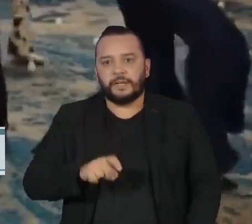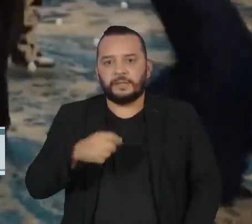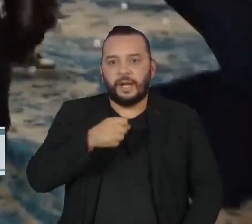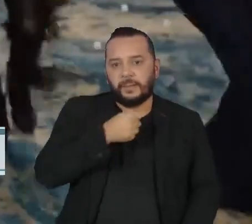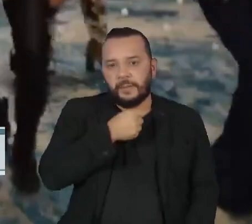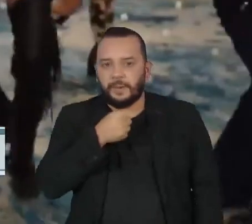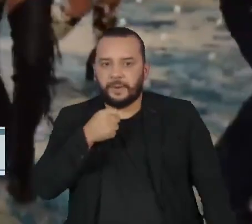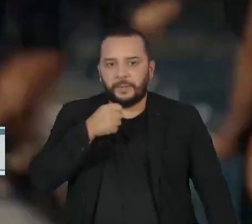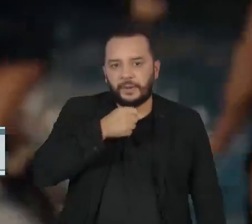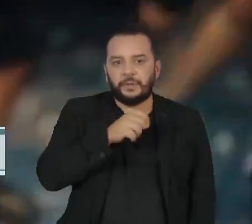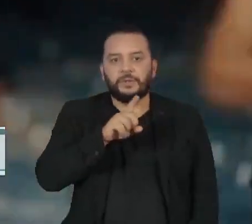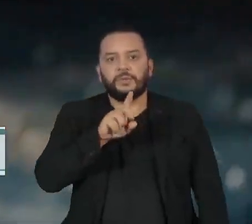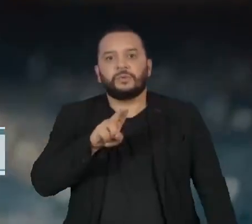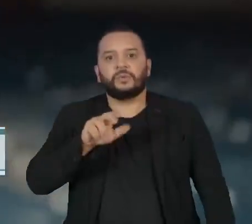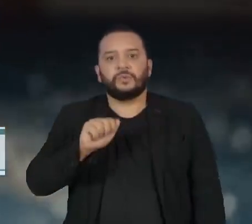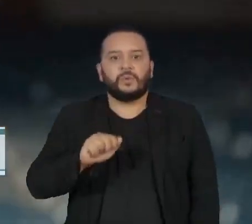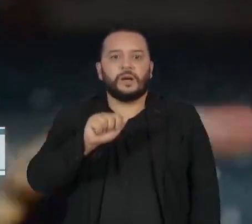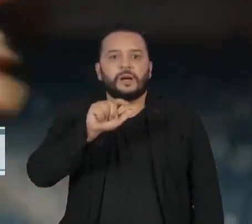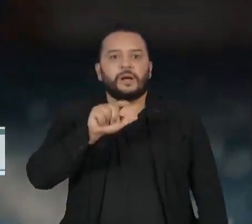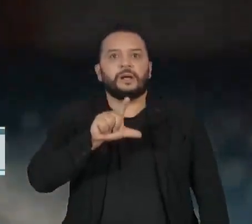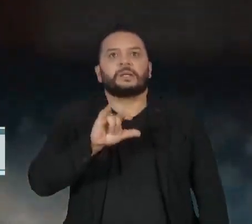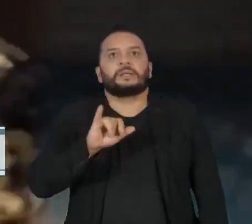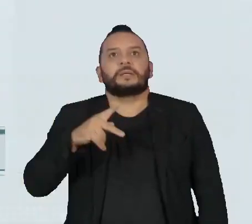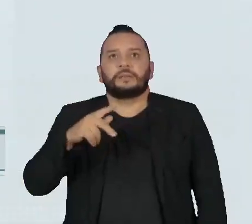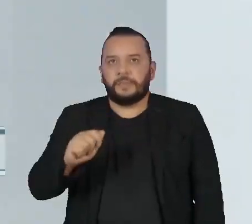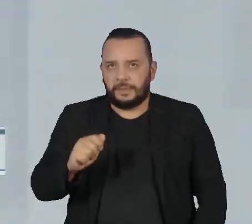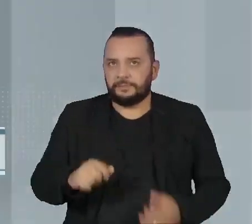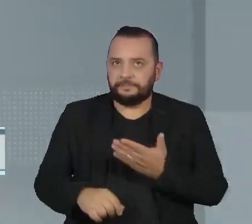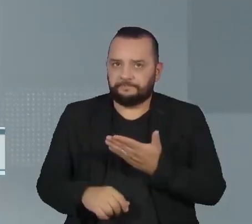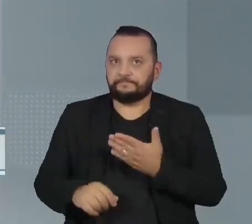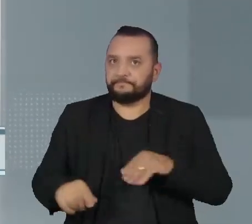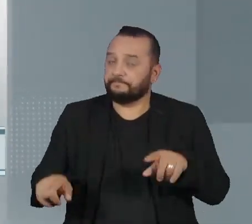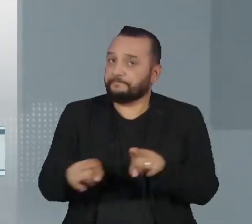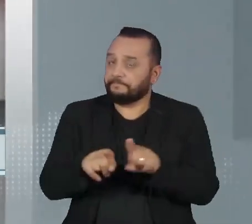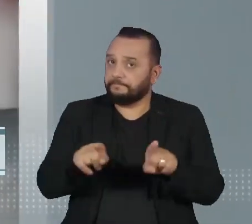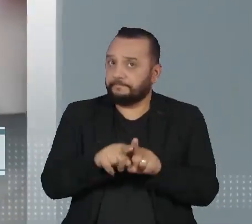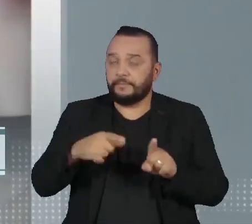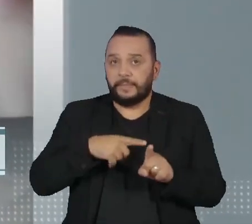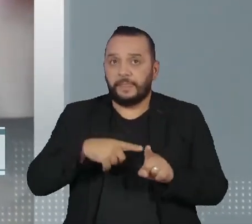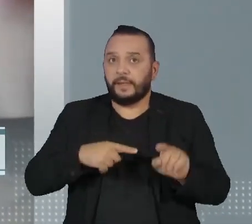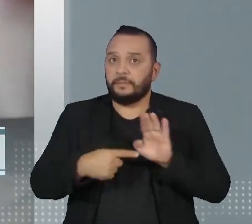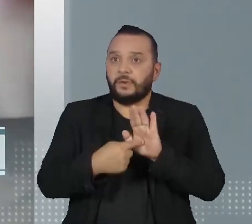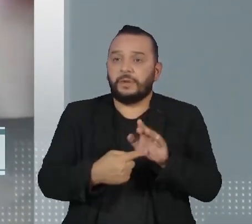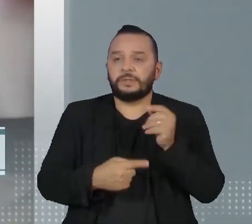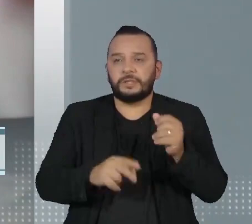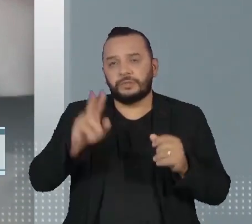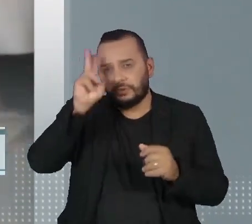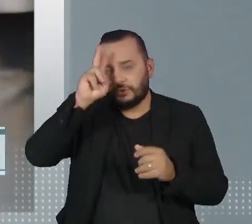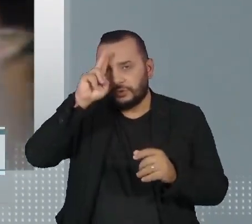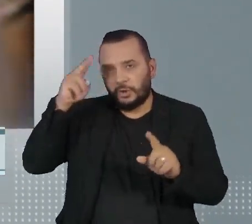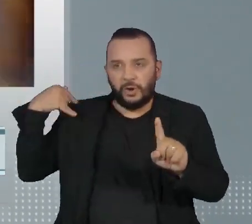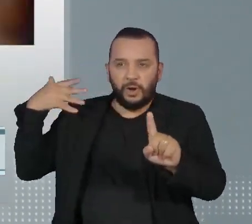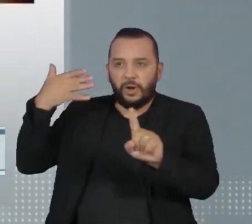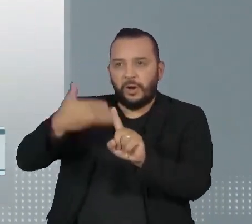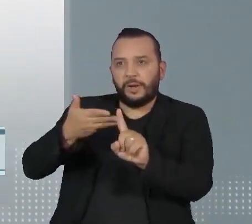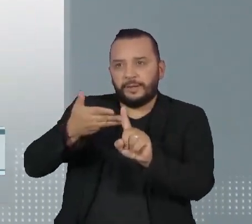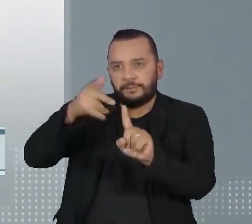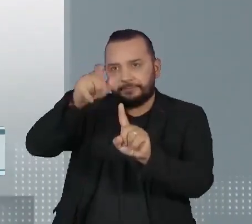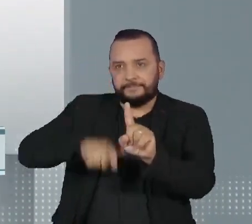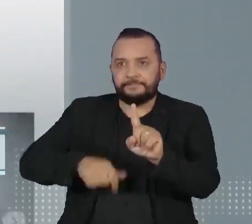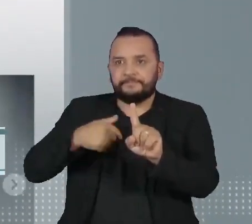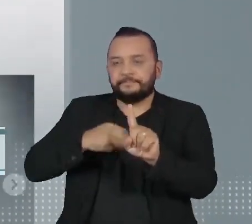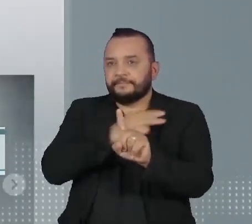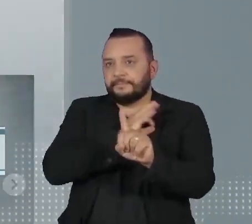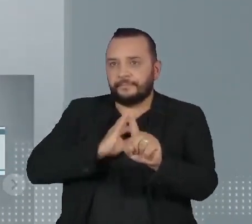Lipa, nas categorias ícones, titãs e artistas. A publicação destaca a origem e a trajetória de Marina, além da atuação no